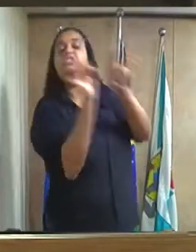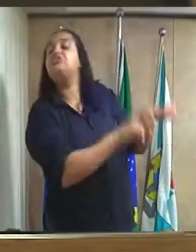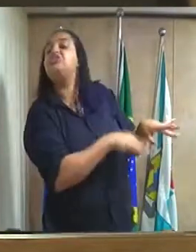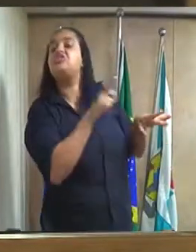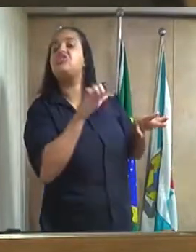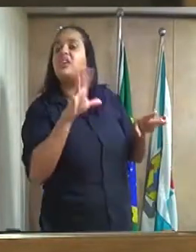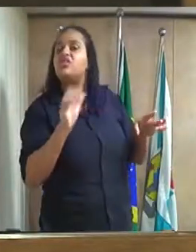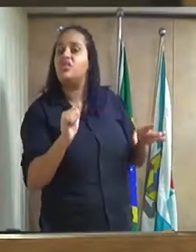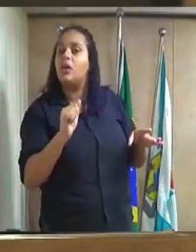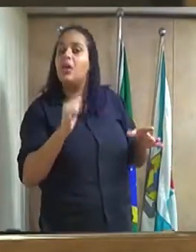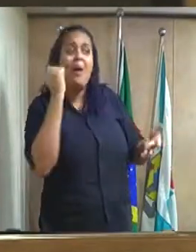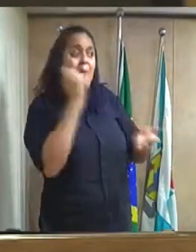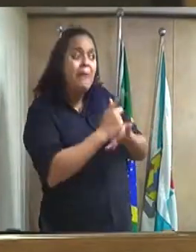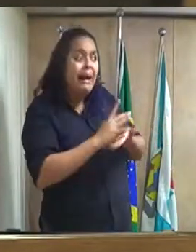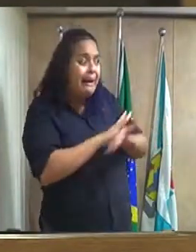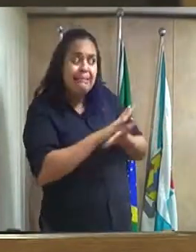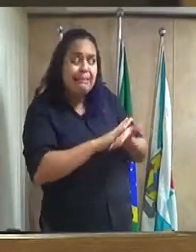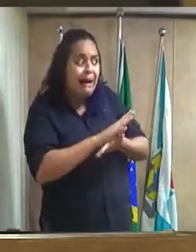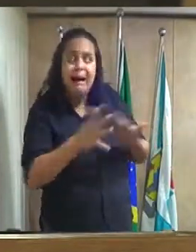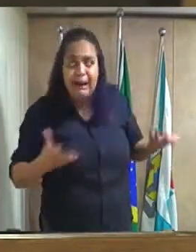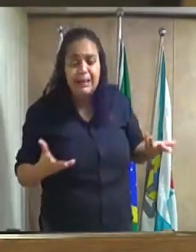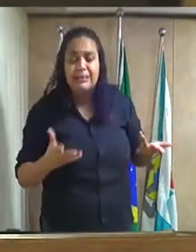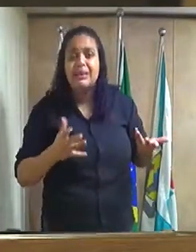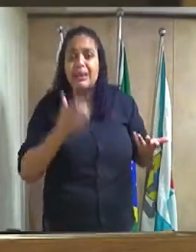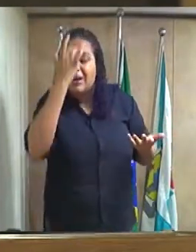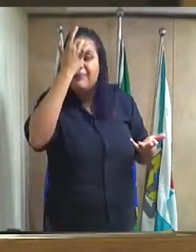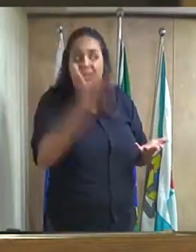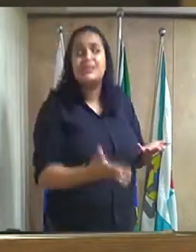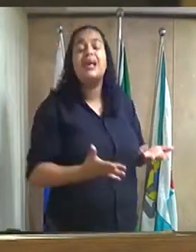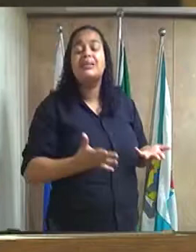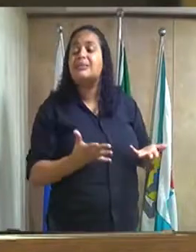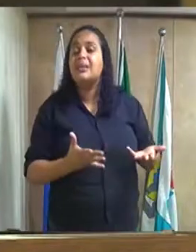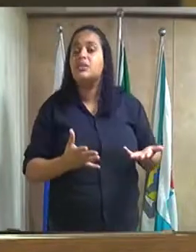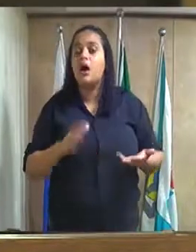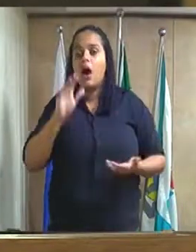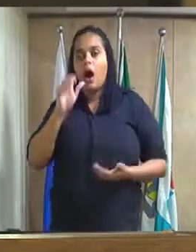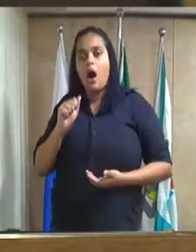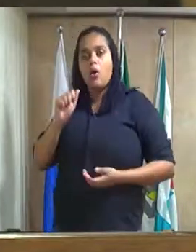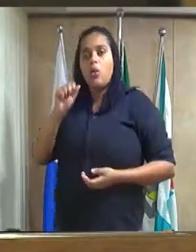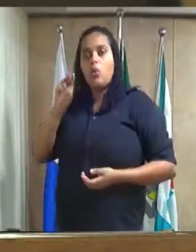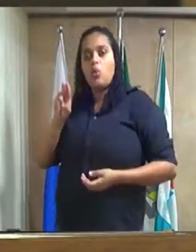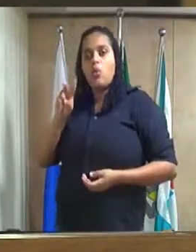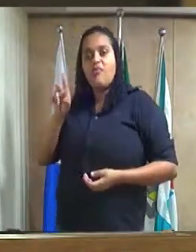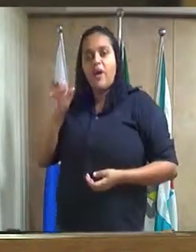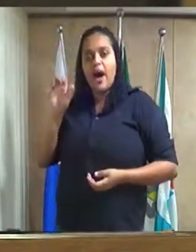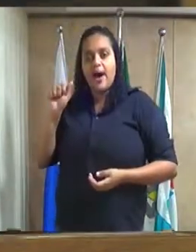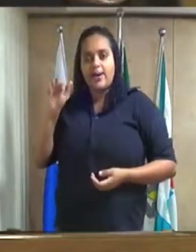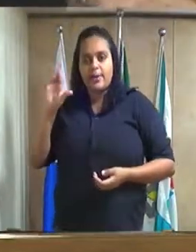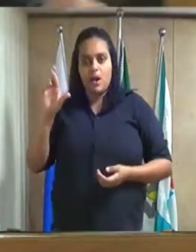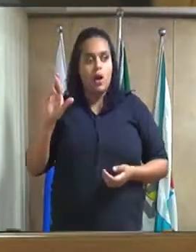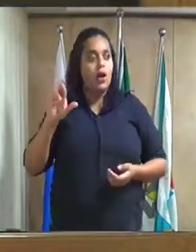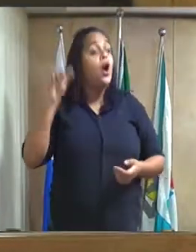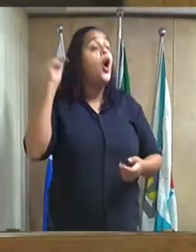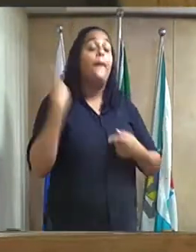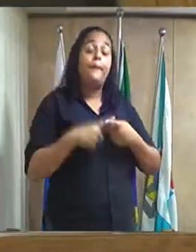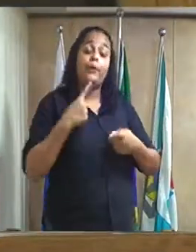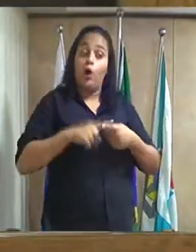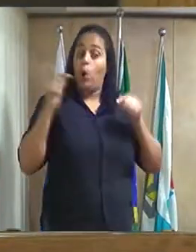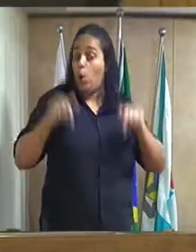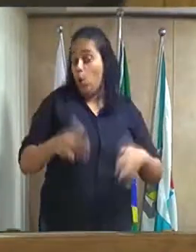nem alvará está tirando agora mesmo com a facilidade que o prefeito está fazendo sabe por que porque hoje Caxias